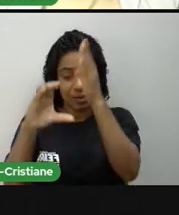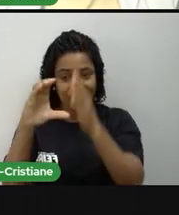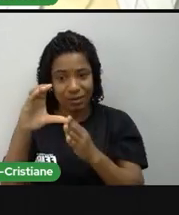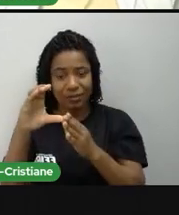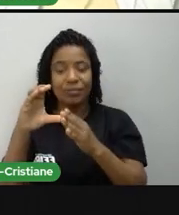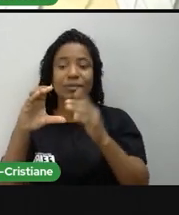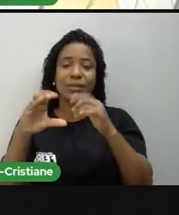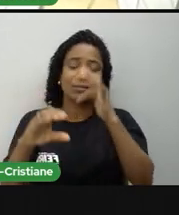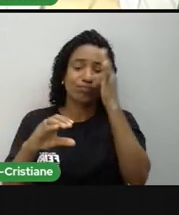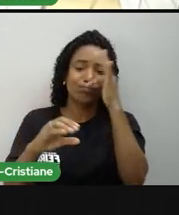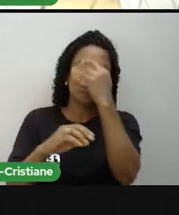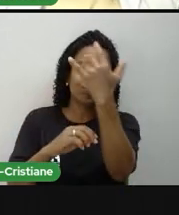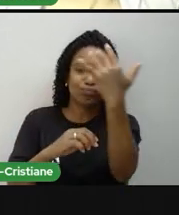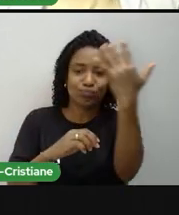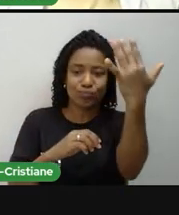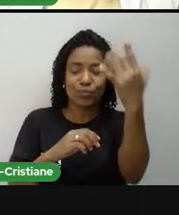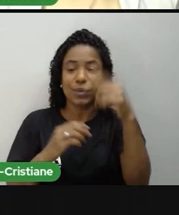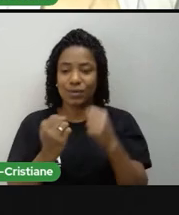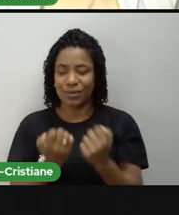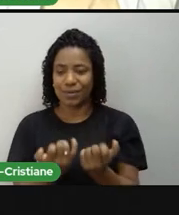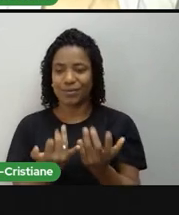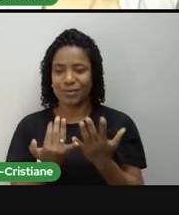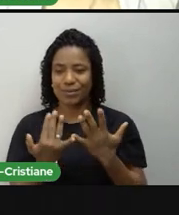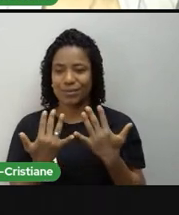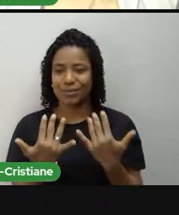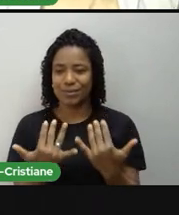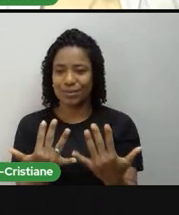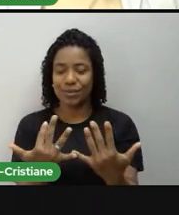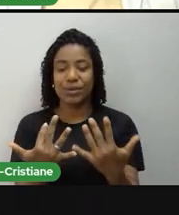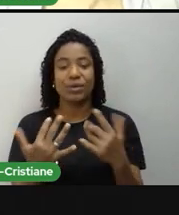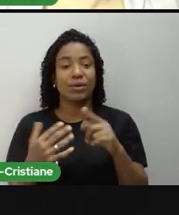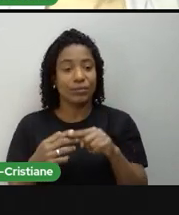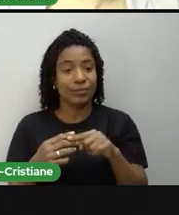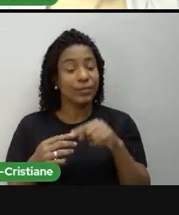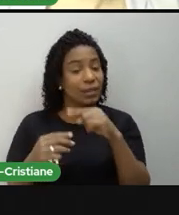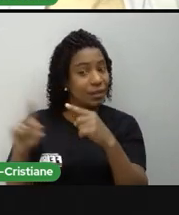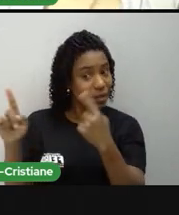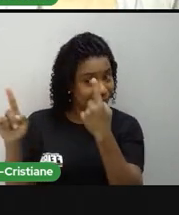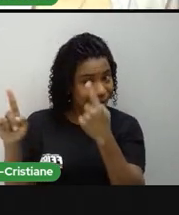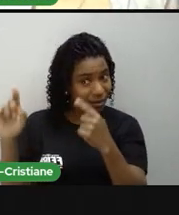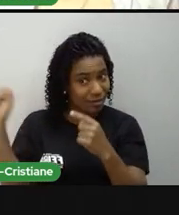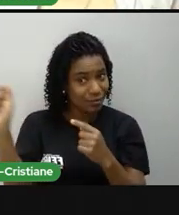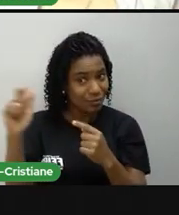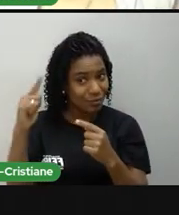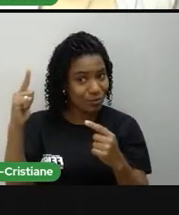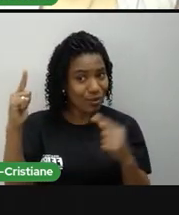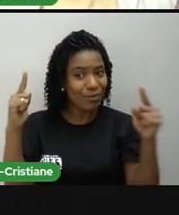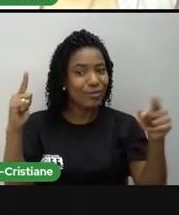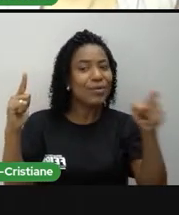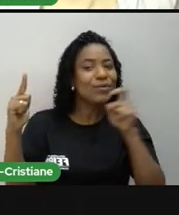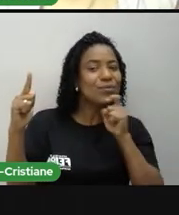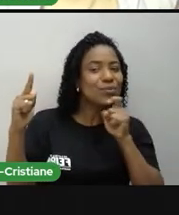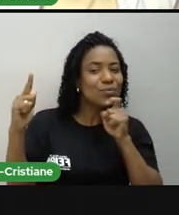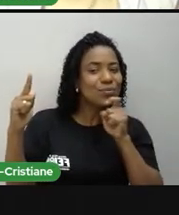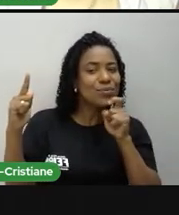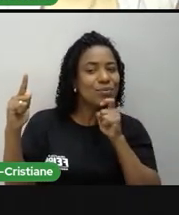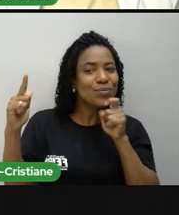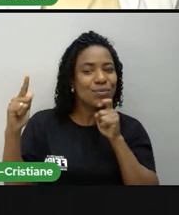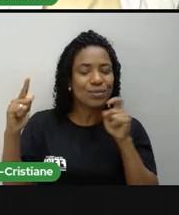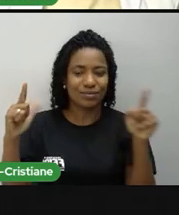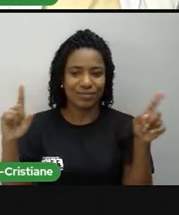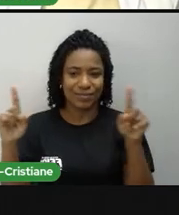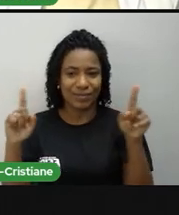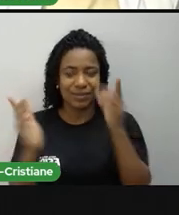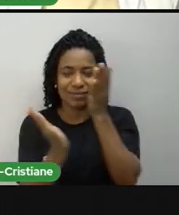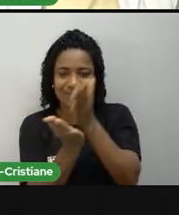de primavera e um momento de outono. E já no solistício, um momento de verão e outro momento de inverno. São as quatro